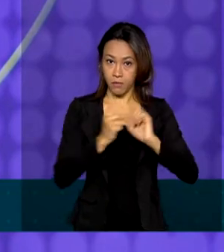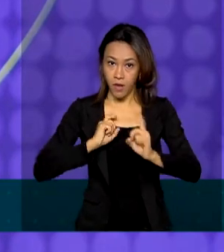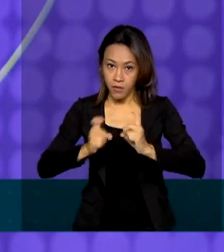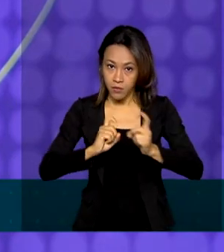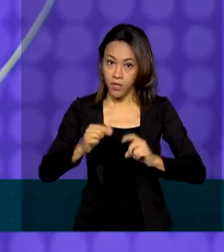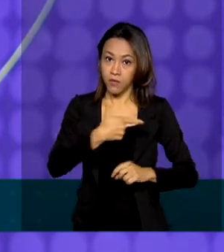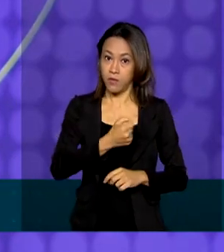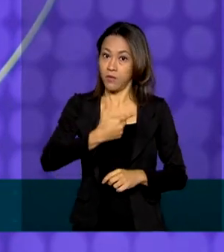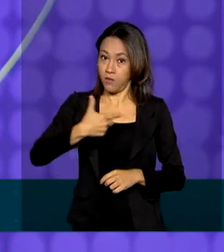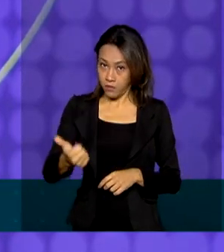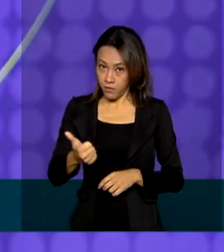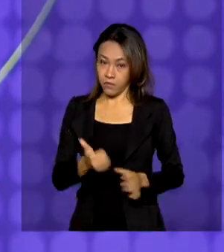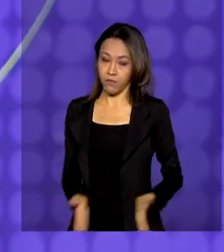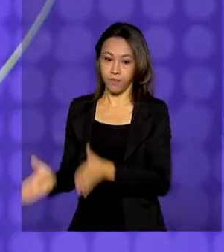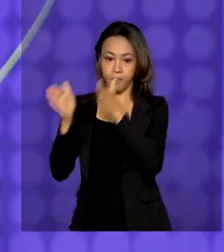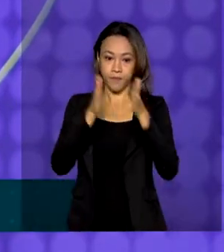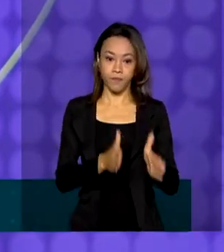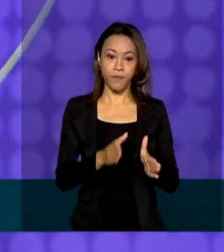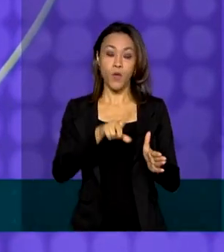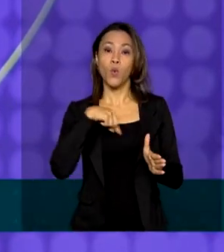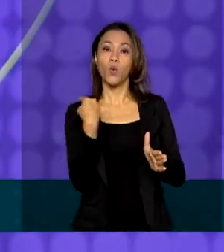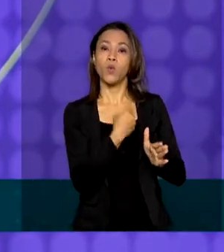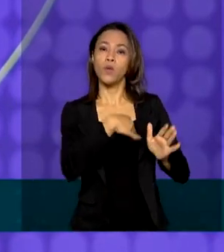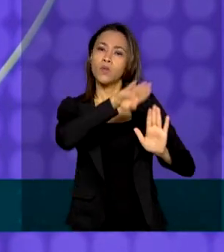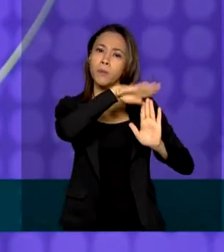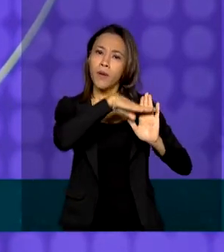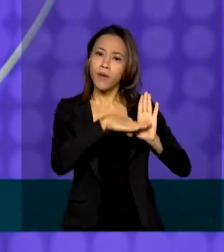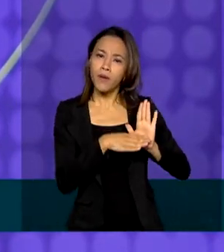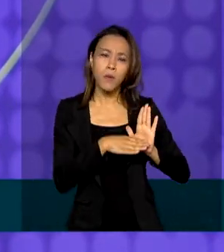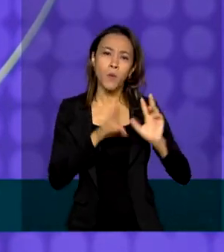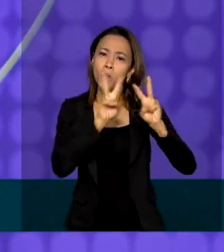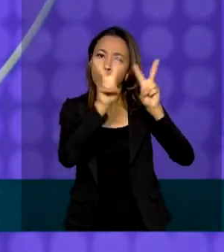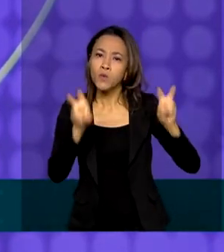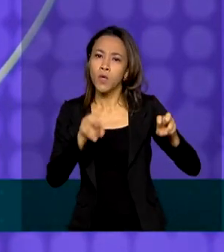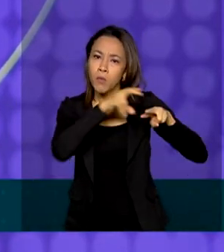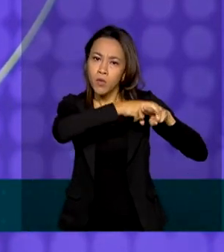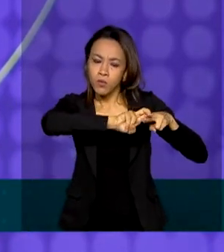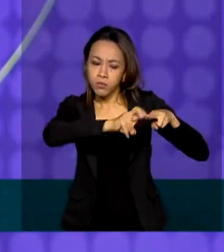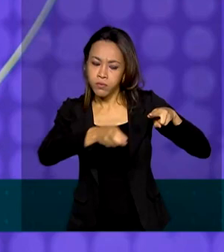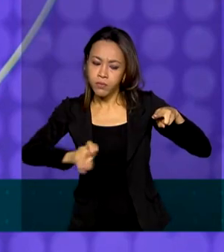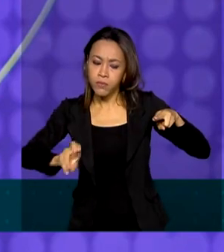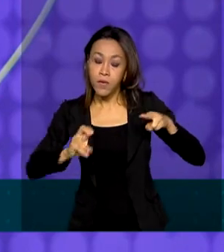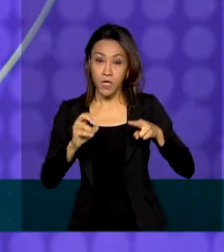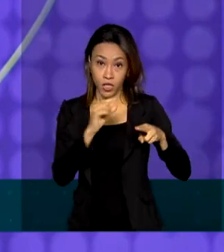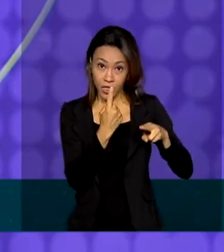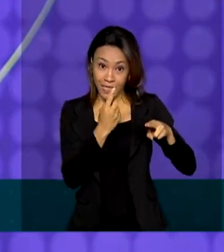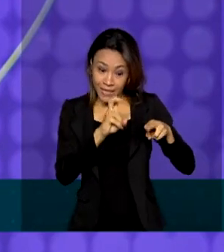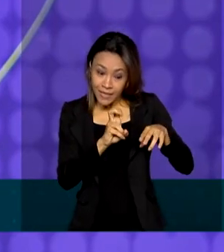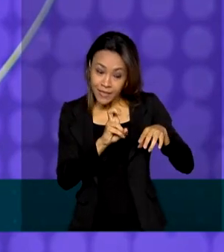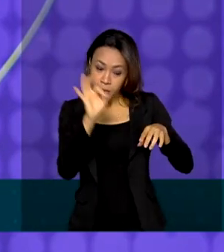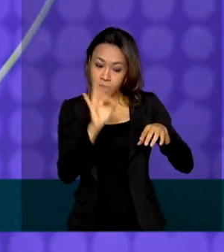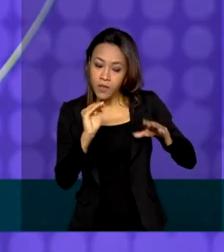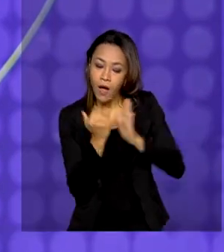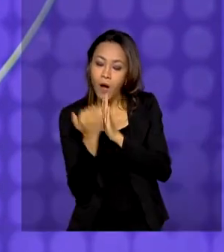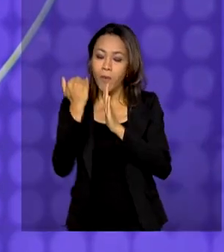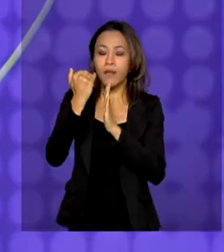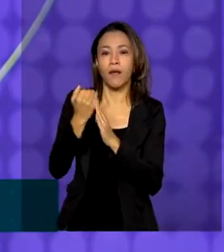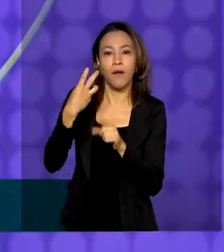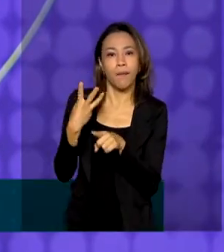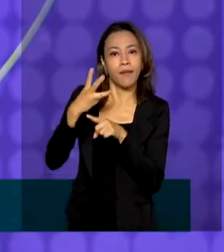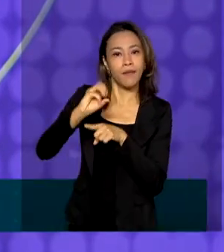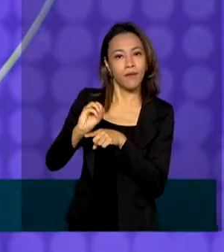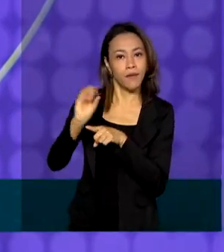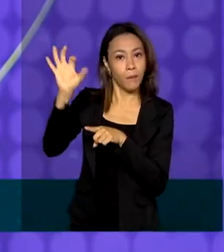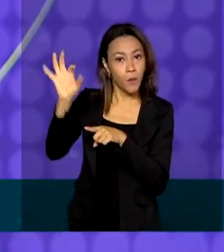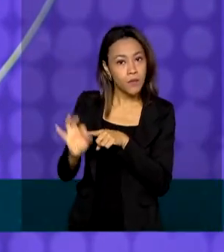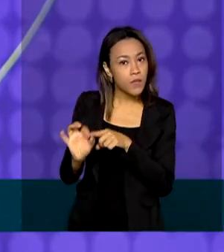Nosso programa ferroviário visa com que a gente aumente hoje de 15% para 30%